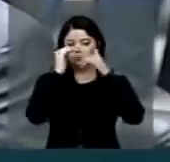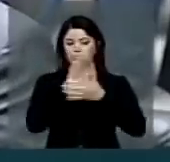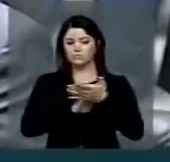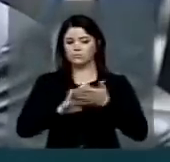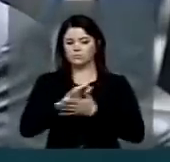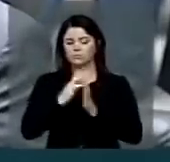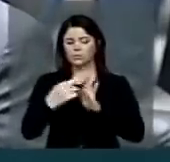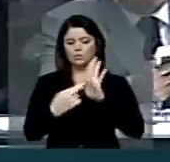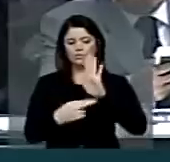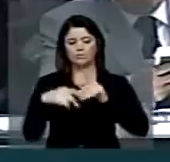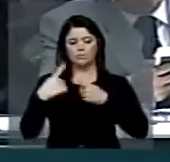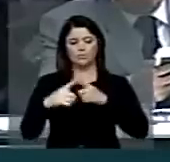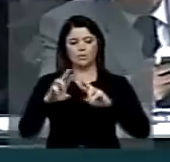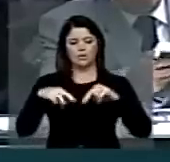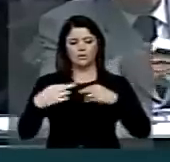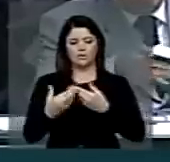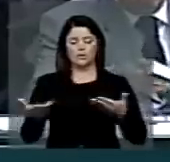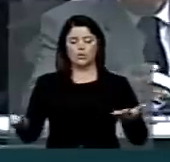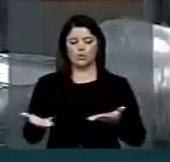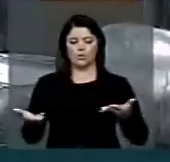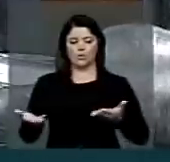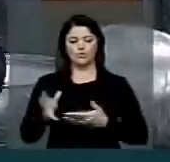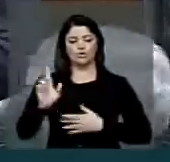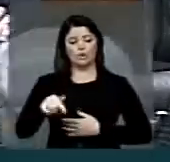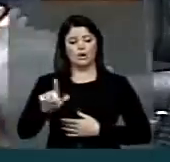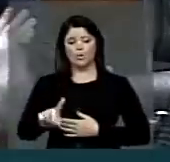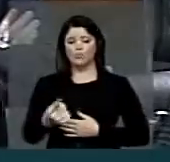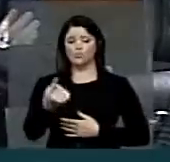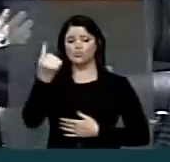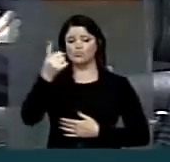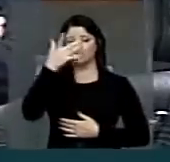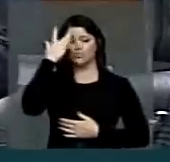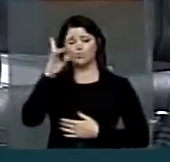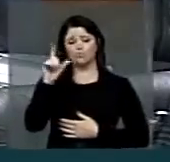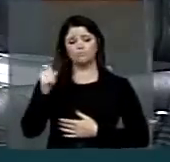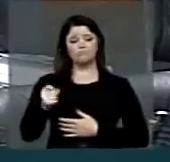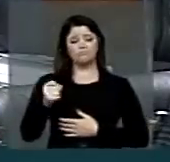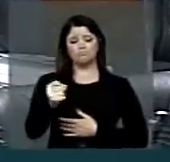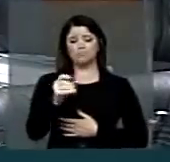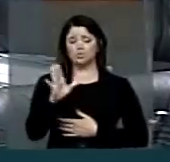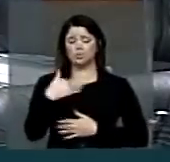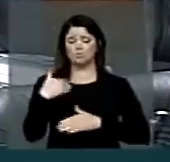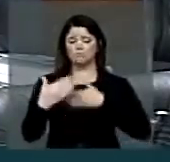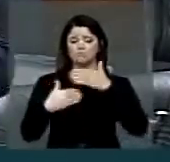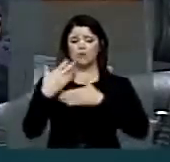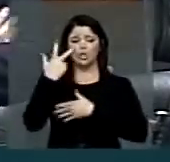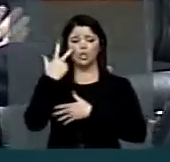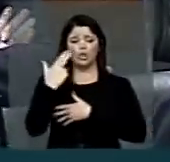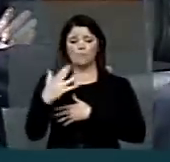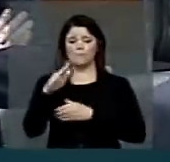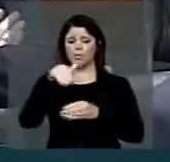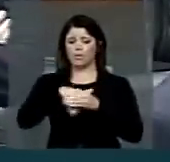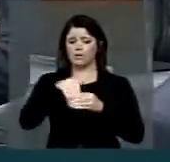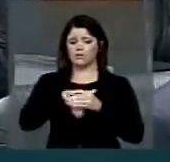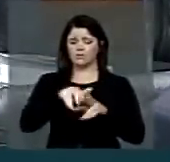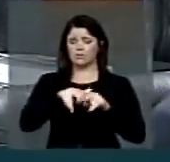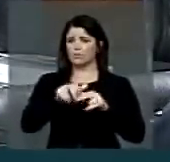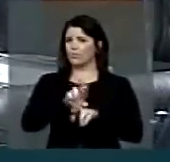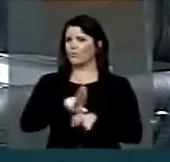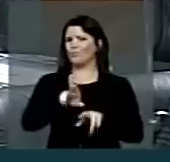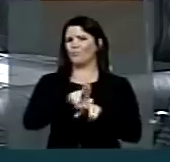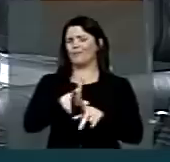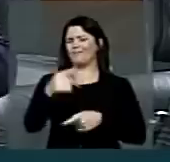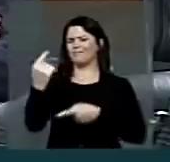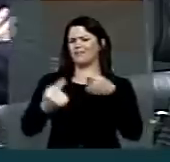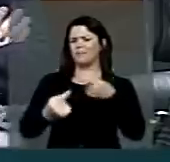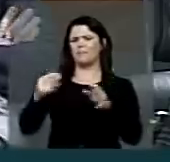já que a sessão de hoje era única e exclusivamente para o processo de eleição, não era para o